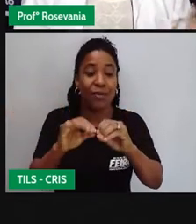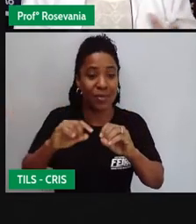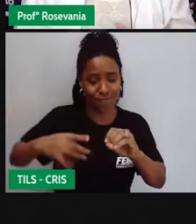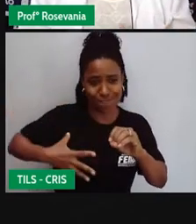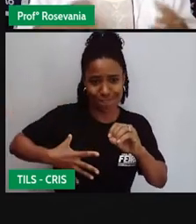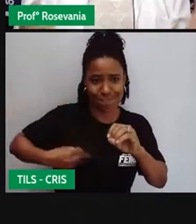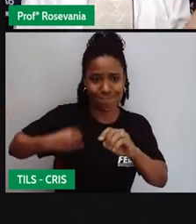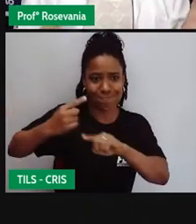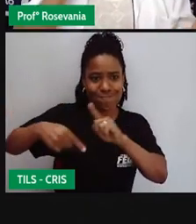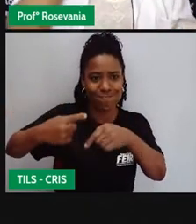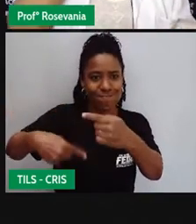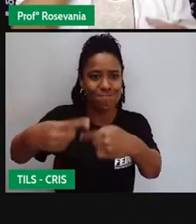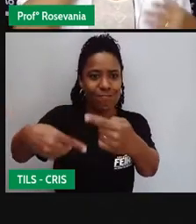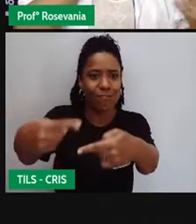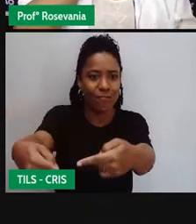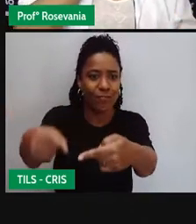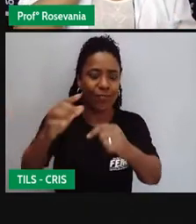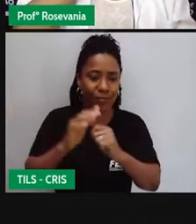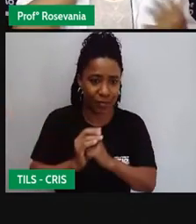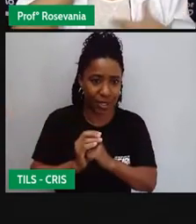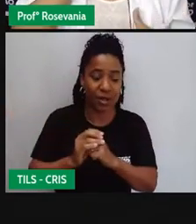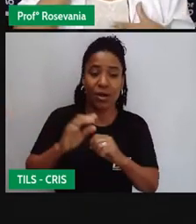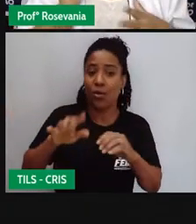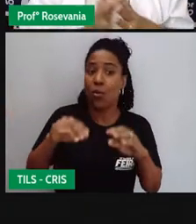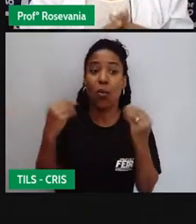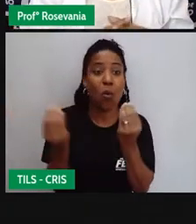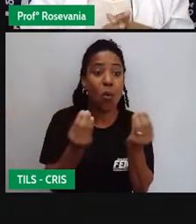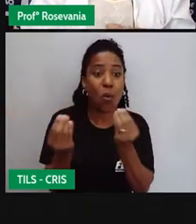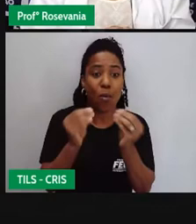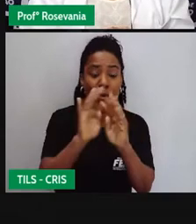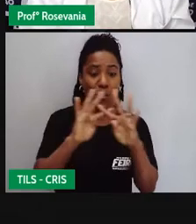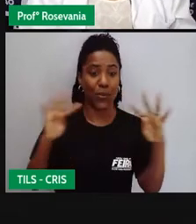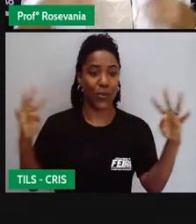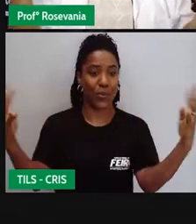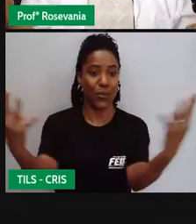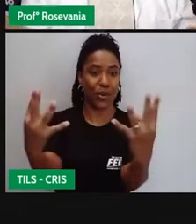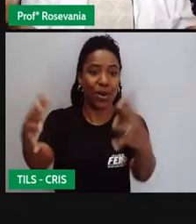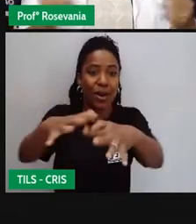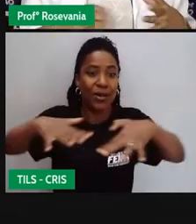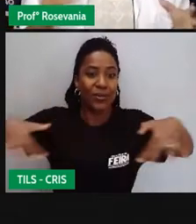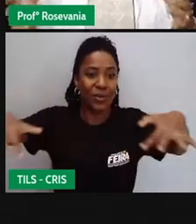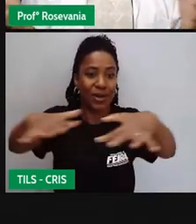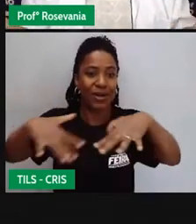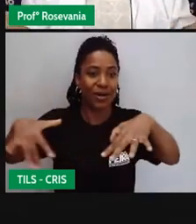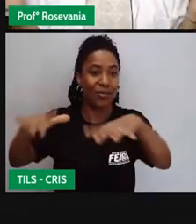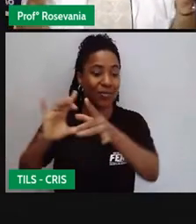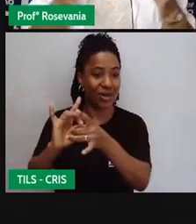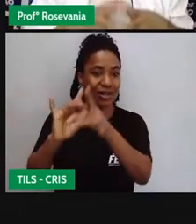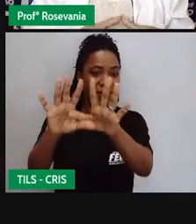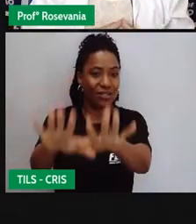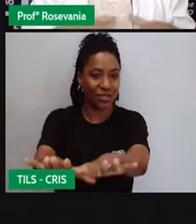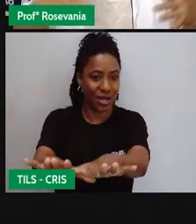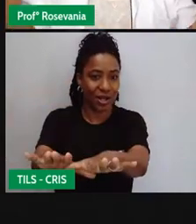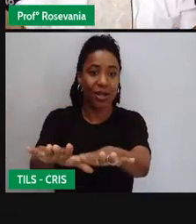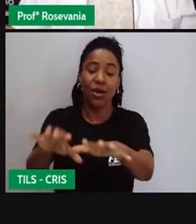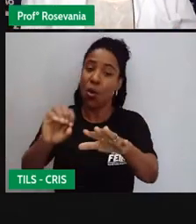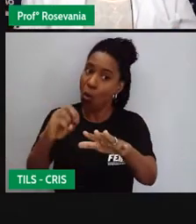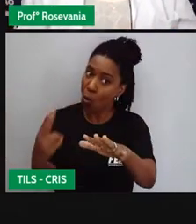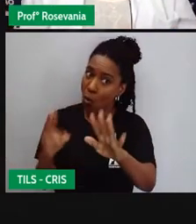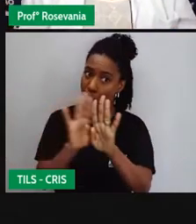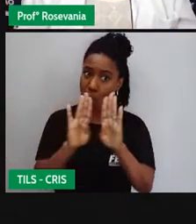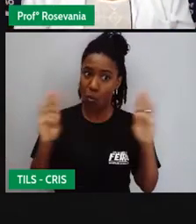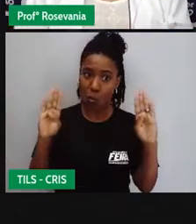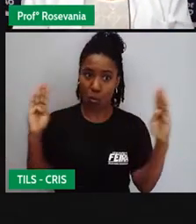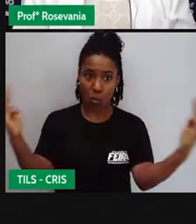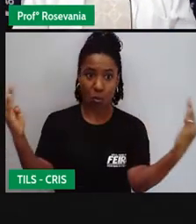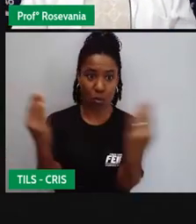dispostos no campo, se vai ser de forma intensiva, de forma extensiva, como a gente já viu anteriormente, se eu vou confinar eles ou se eu vou